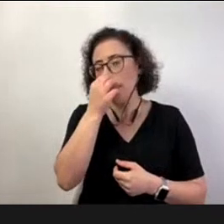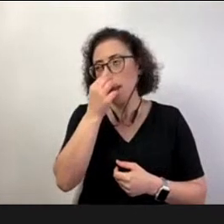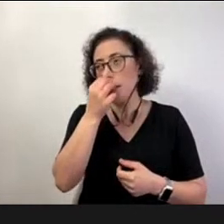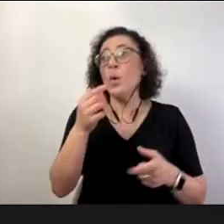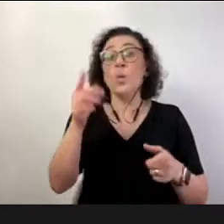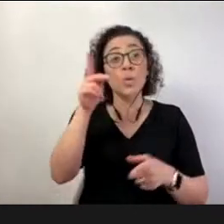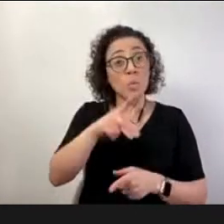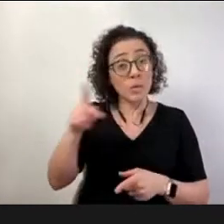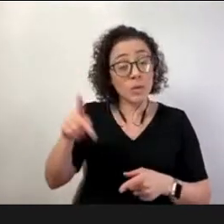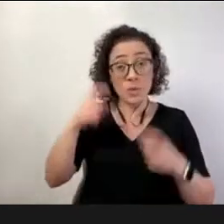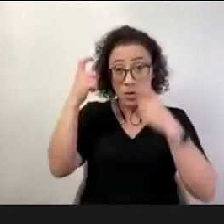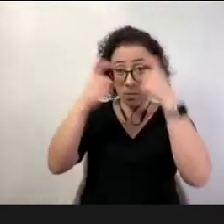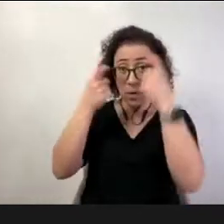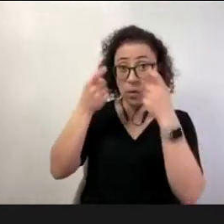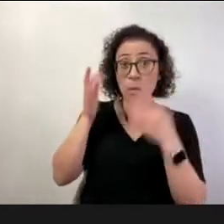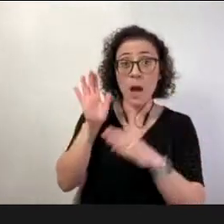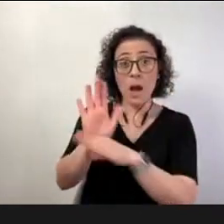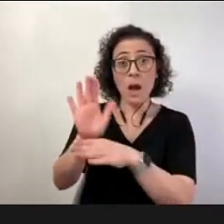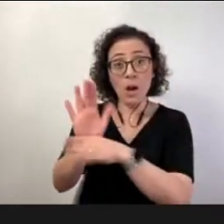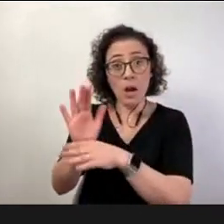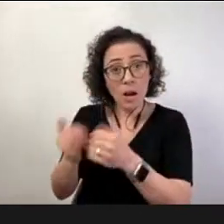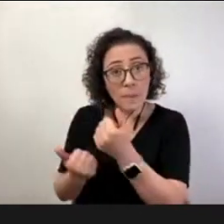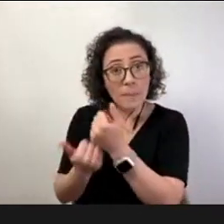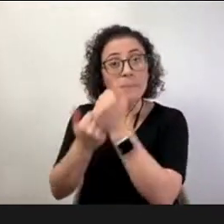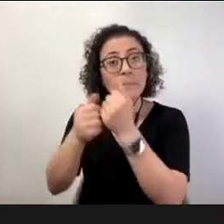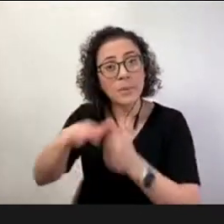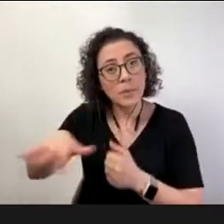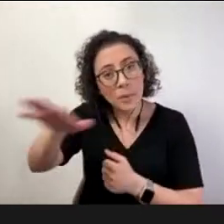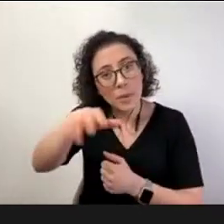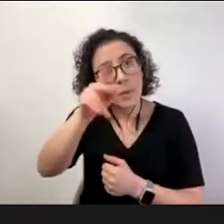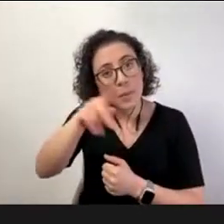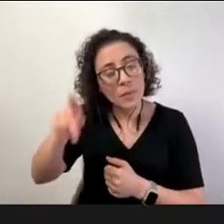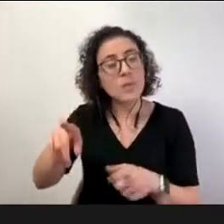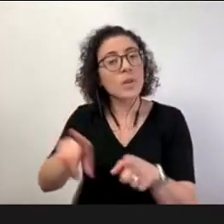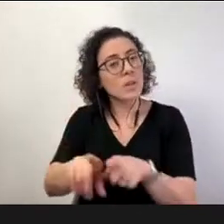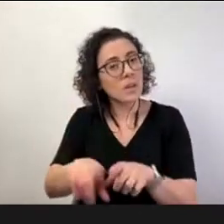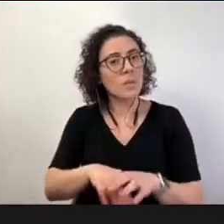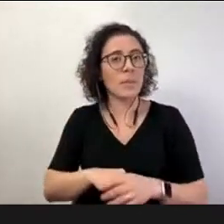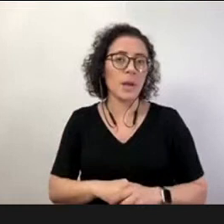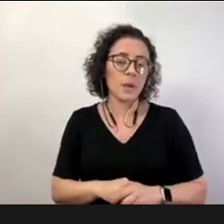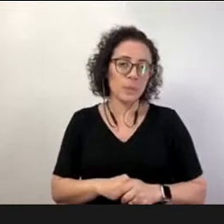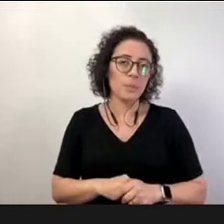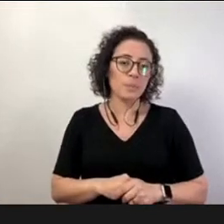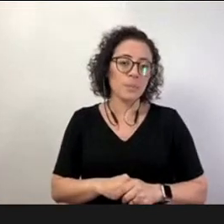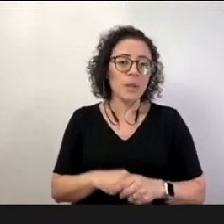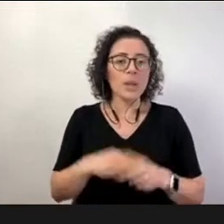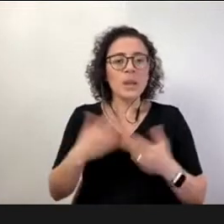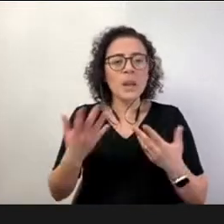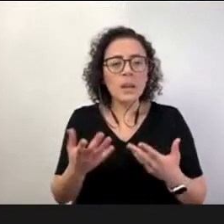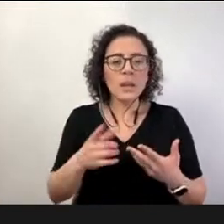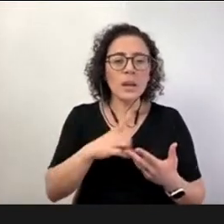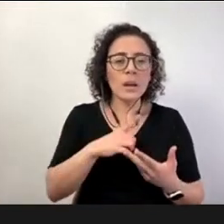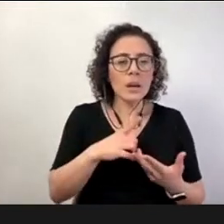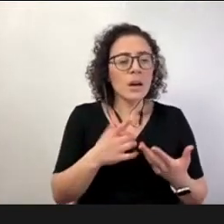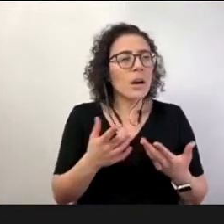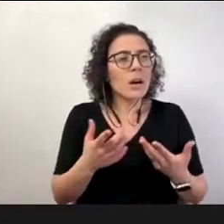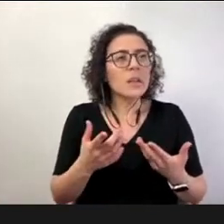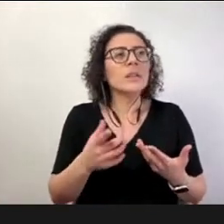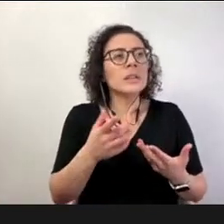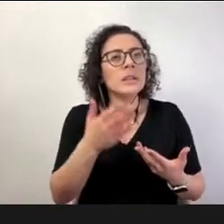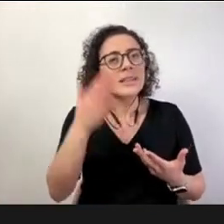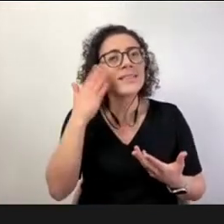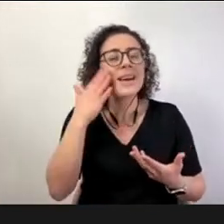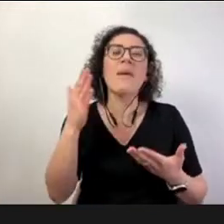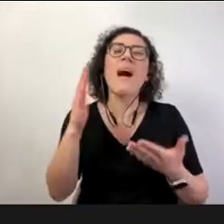porque realmente é a consciência de que estamos num lugar aí privilegiado que nos proporciona uma série de facilidades que a gente sabe que outros colegas